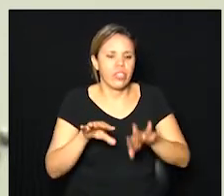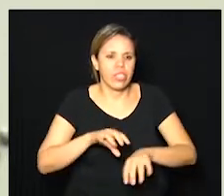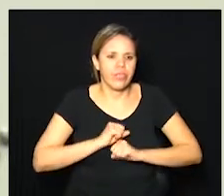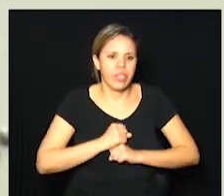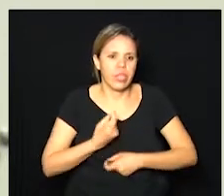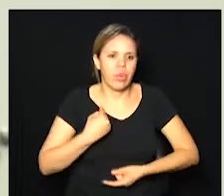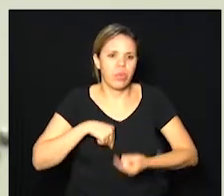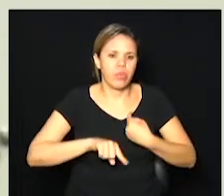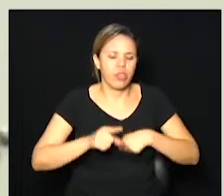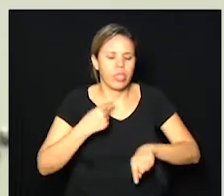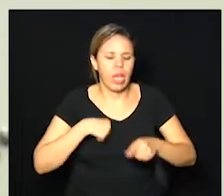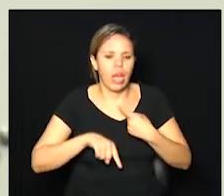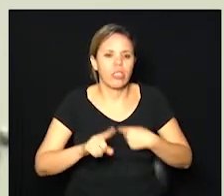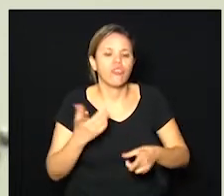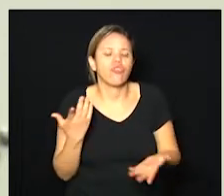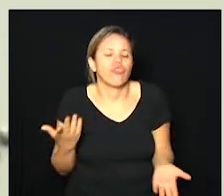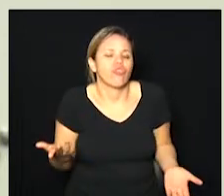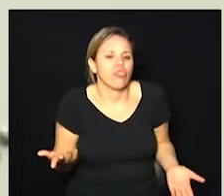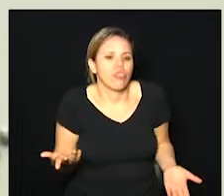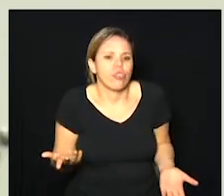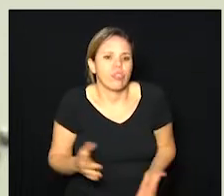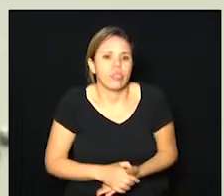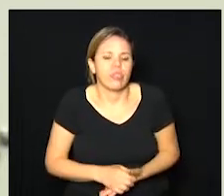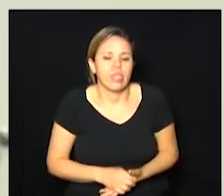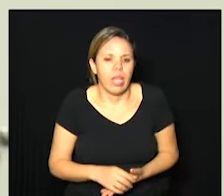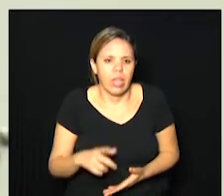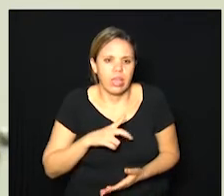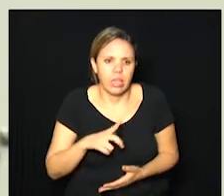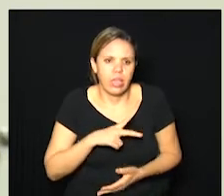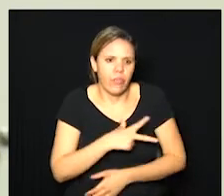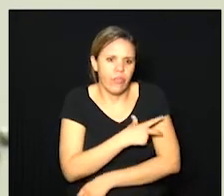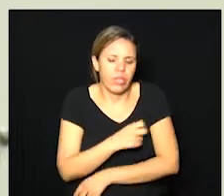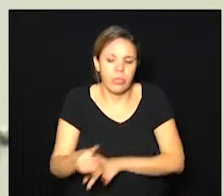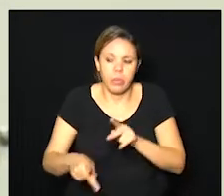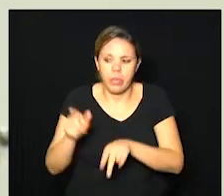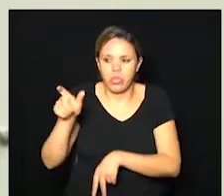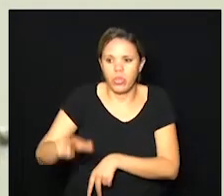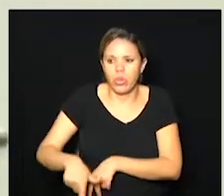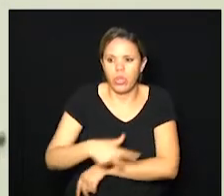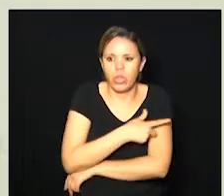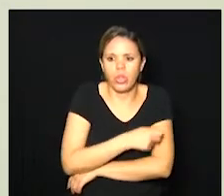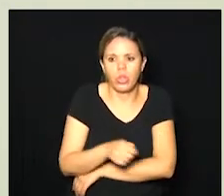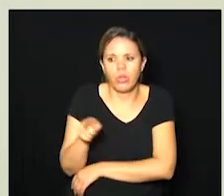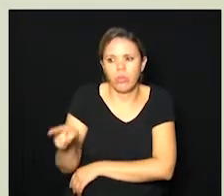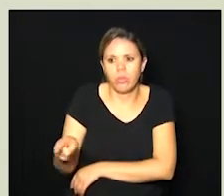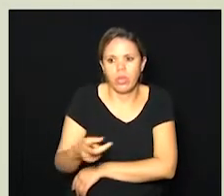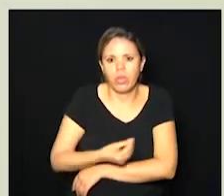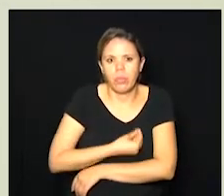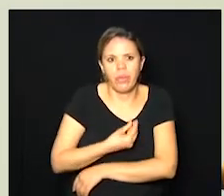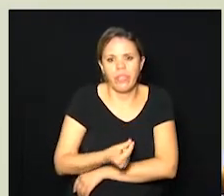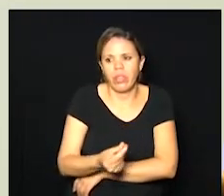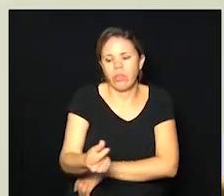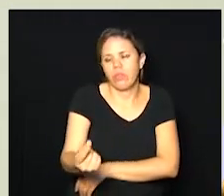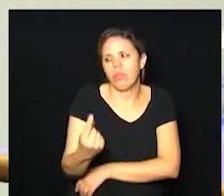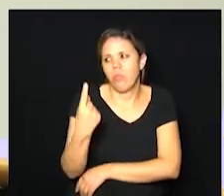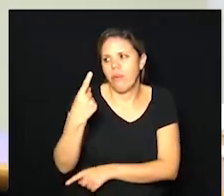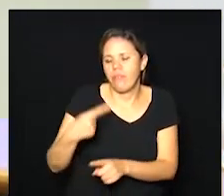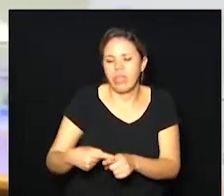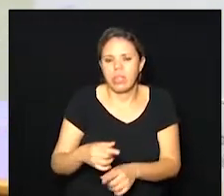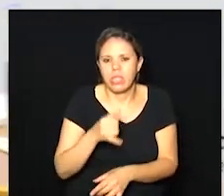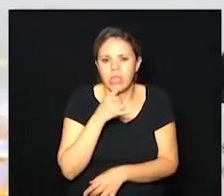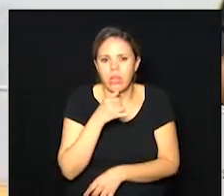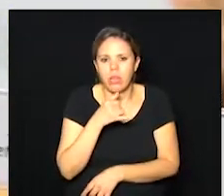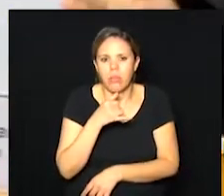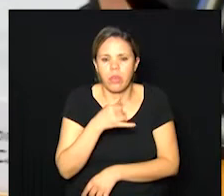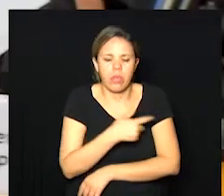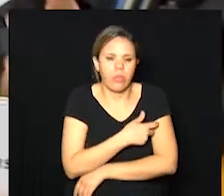e por quanto tempo vão desenvolver de imunidade tem vacina por exemplo que a pessoa toma e é para a vida toda toma uma agora por exemplo febre